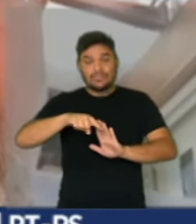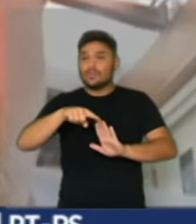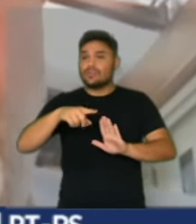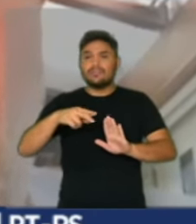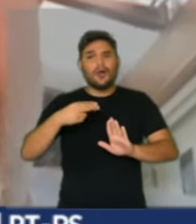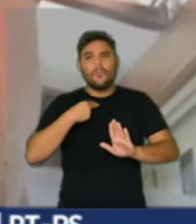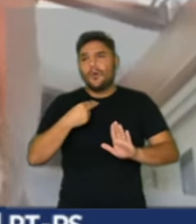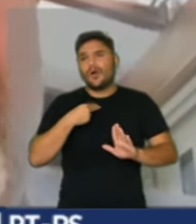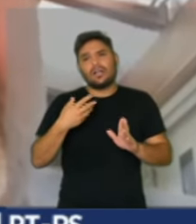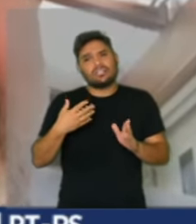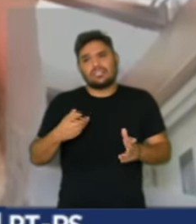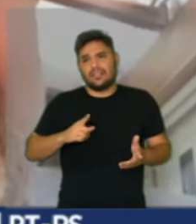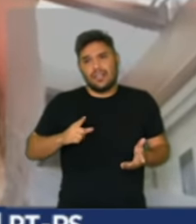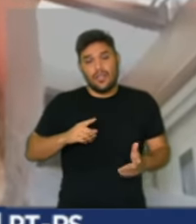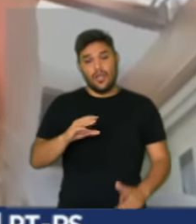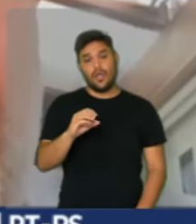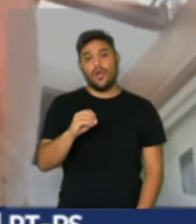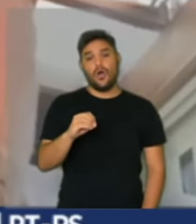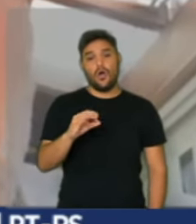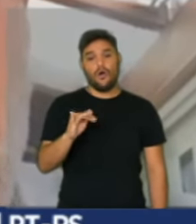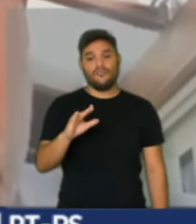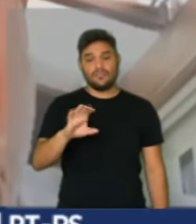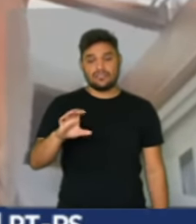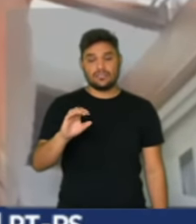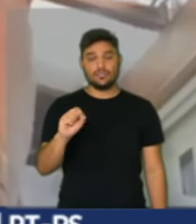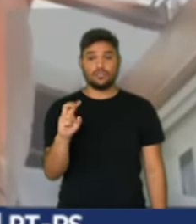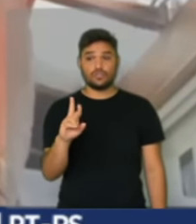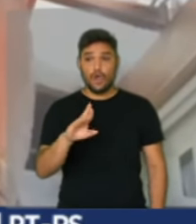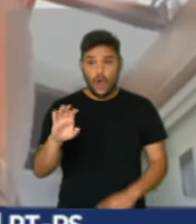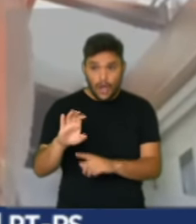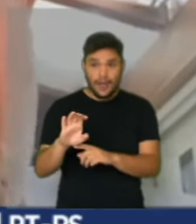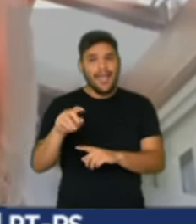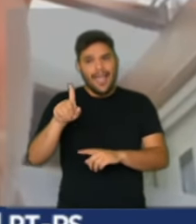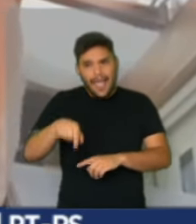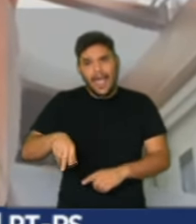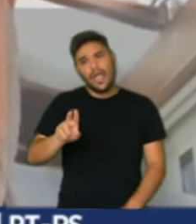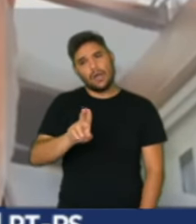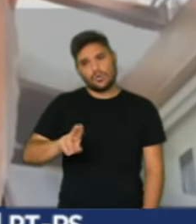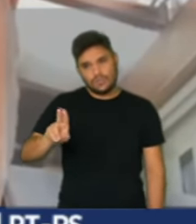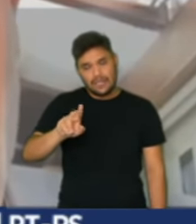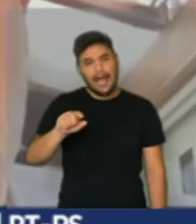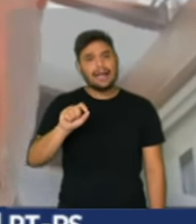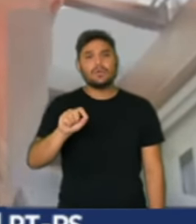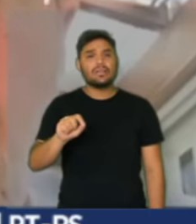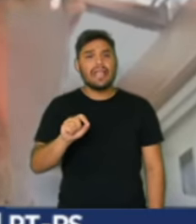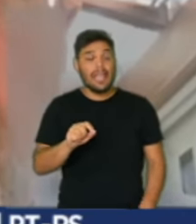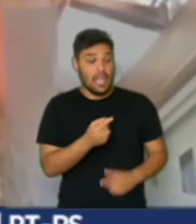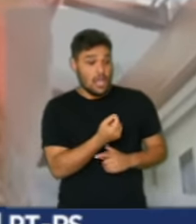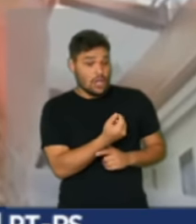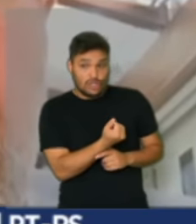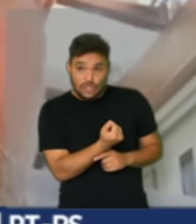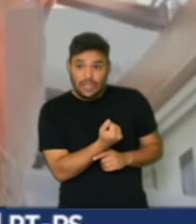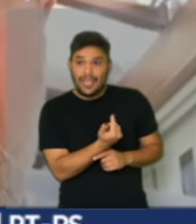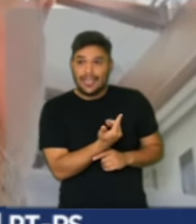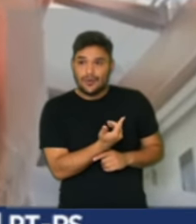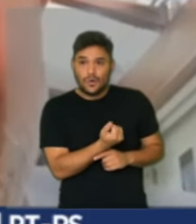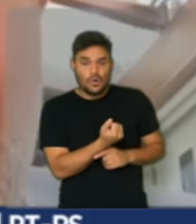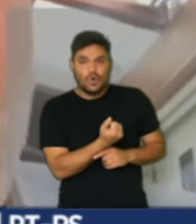A offshore é utilizada, na ampla maioria dos casos, para lavar dinheiro sujo,